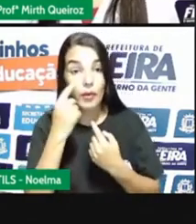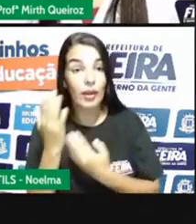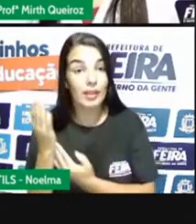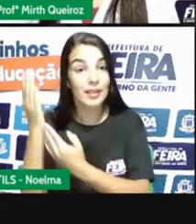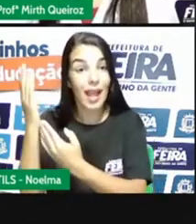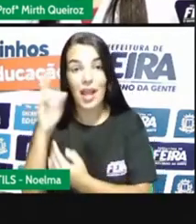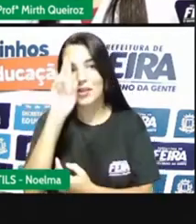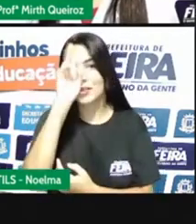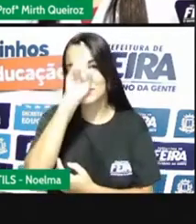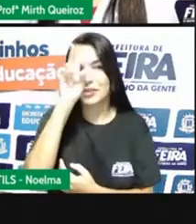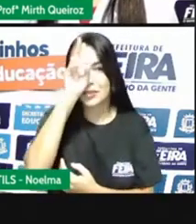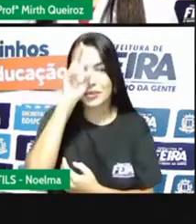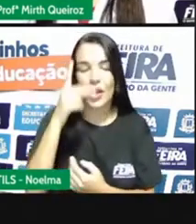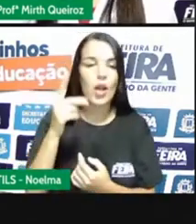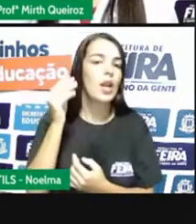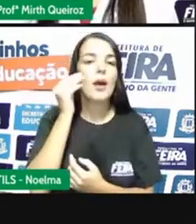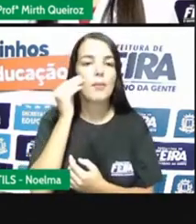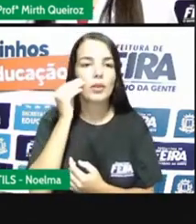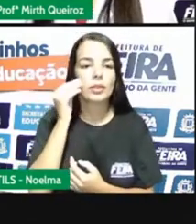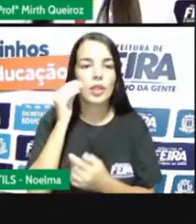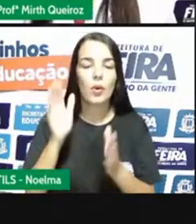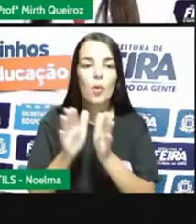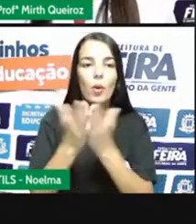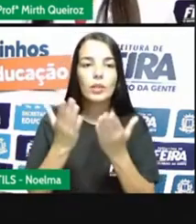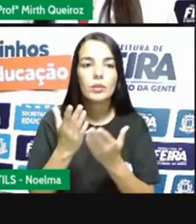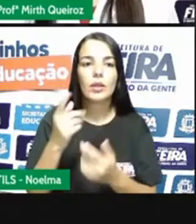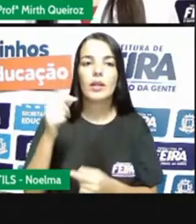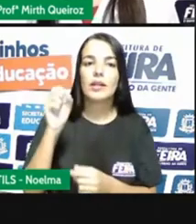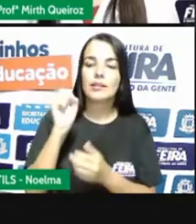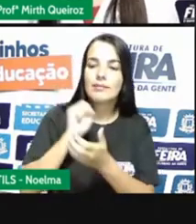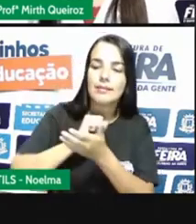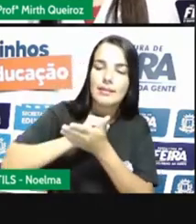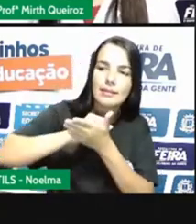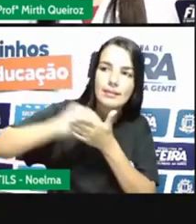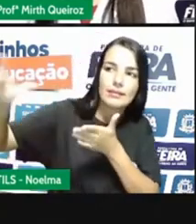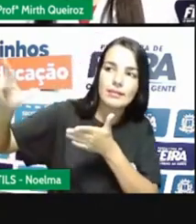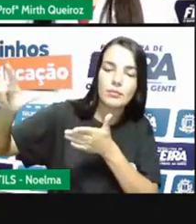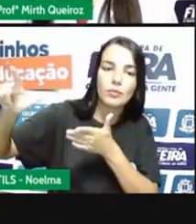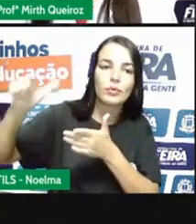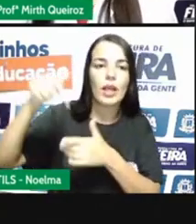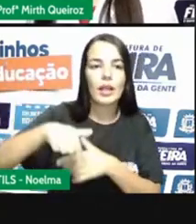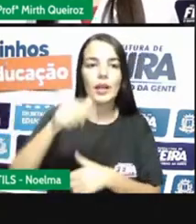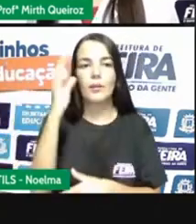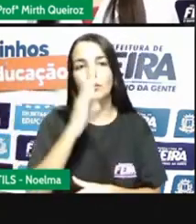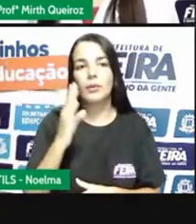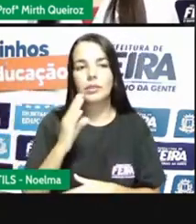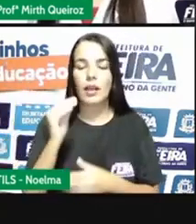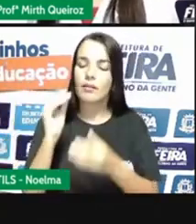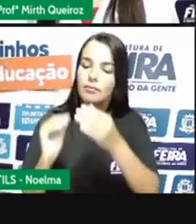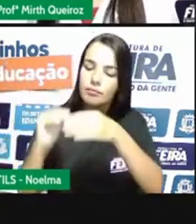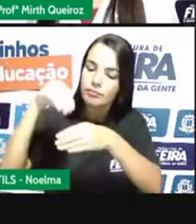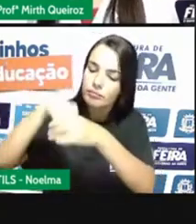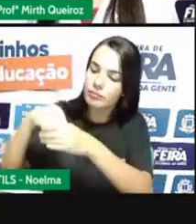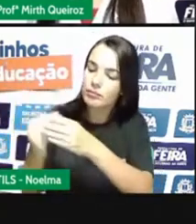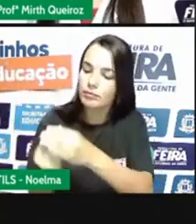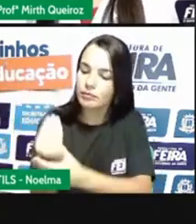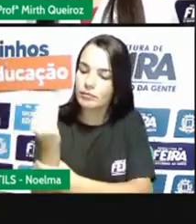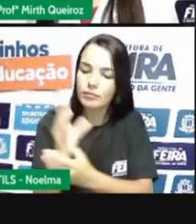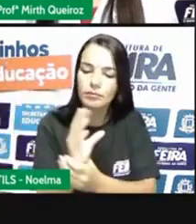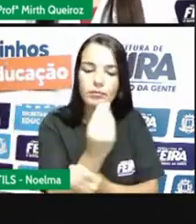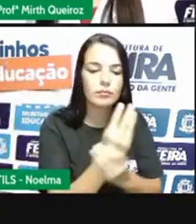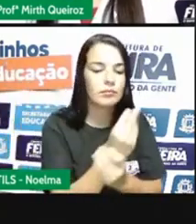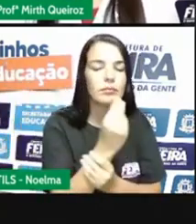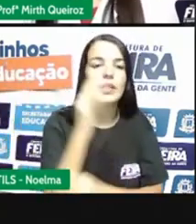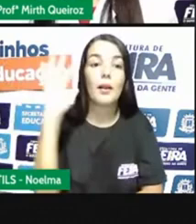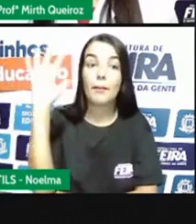Histórico aí, que foi quando os holandeses foram expulsos do Brasil. E assim, eles foram fazer o plantio de cana-de-açúcar lá